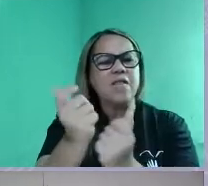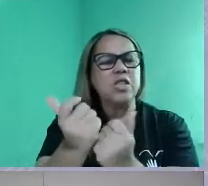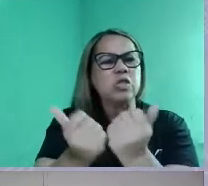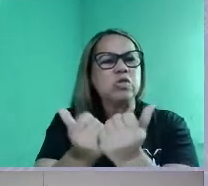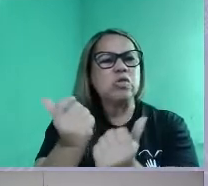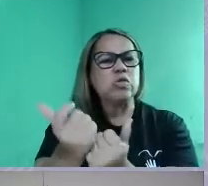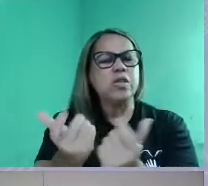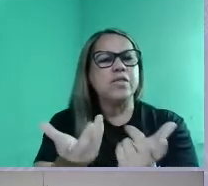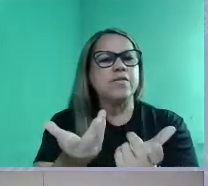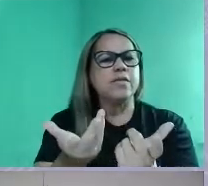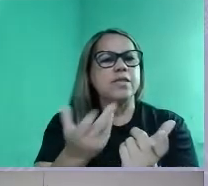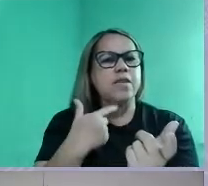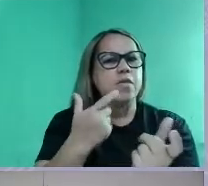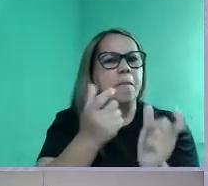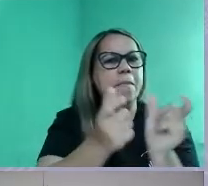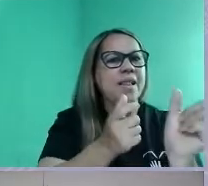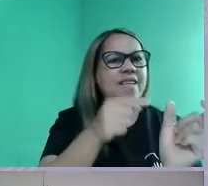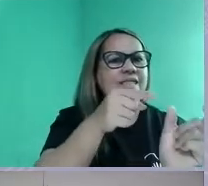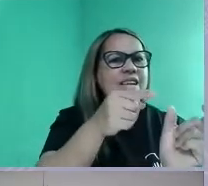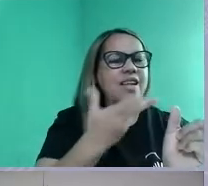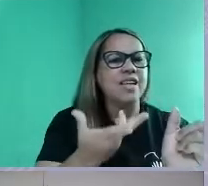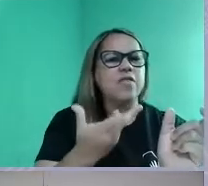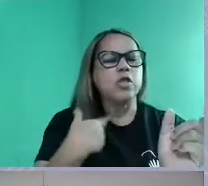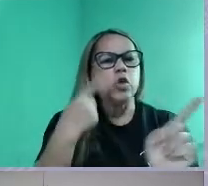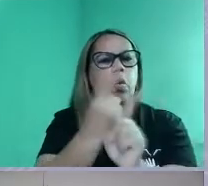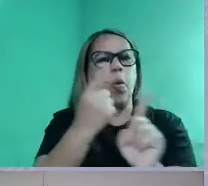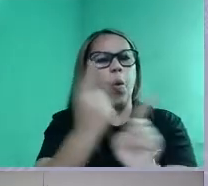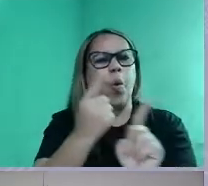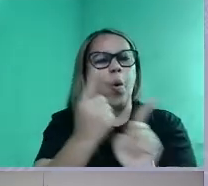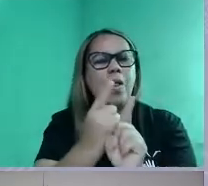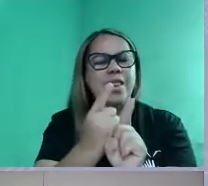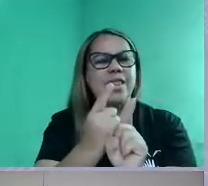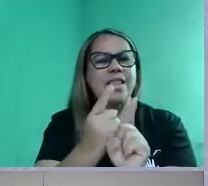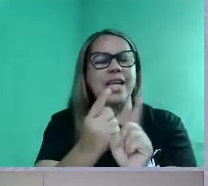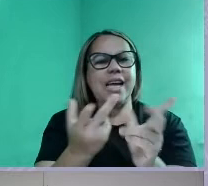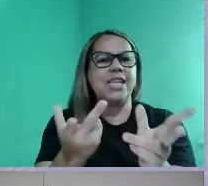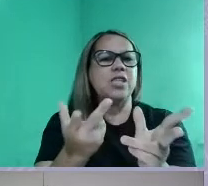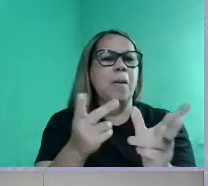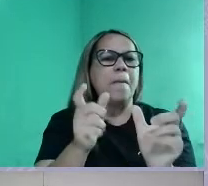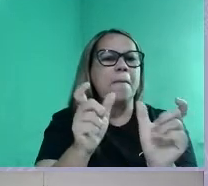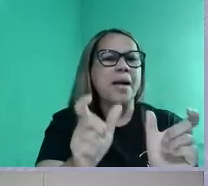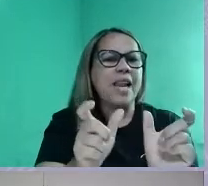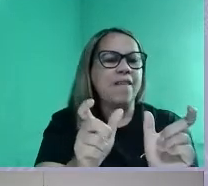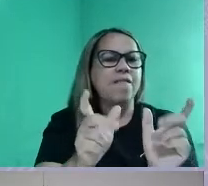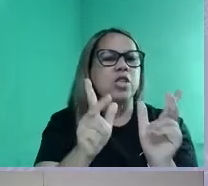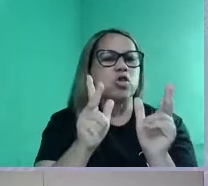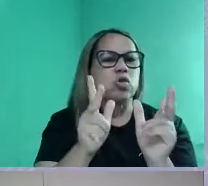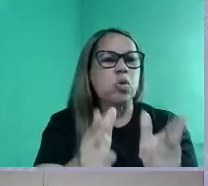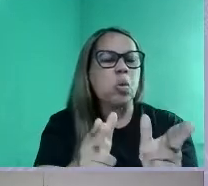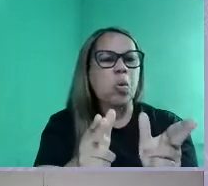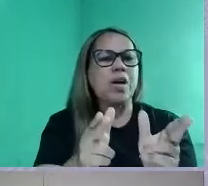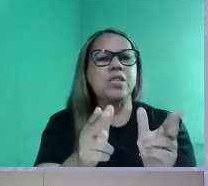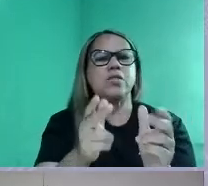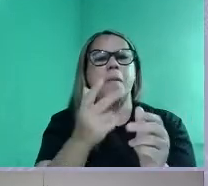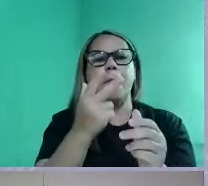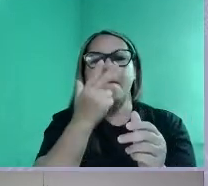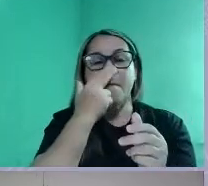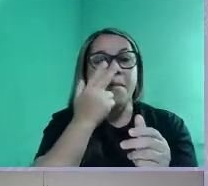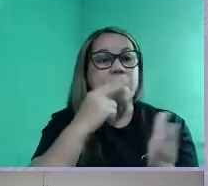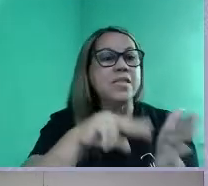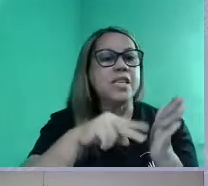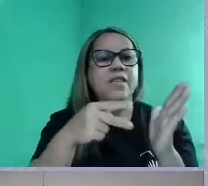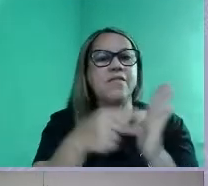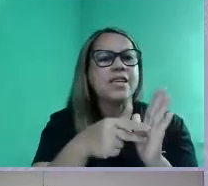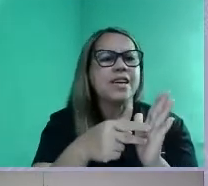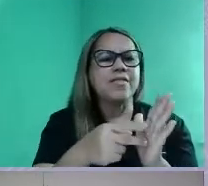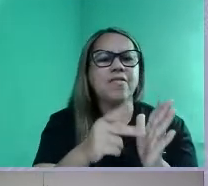termos que estão lá na frase temática. Se vocês encontrarem esses sinônimos ou palavras equivalentes ao que está lá na frase temática, não tem por